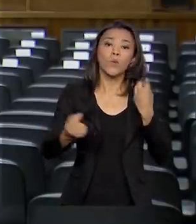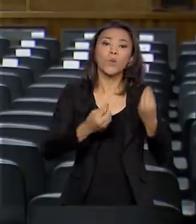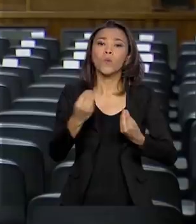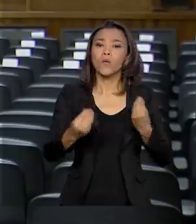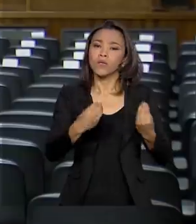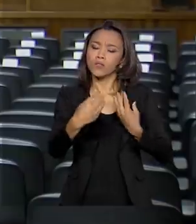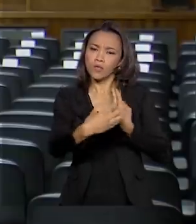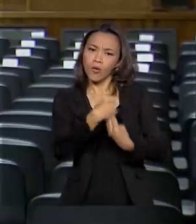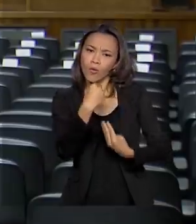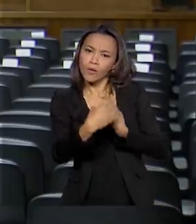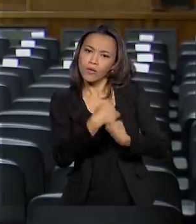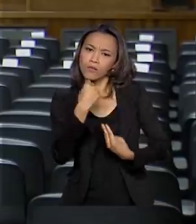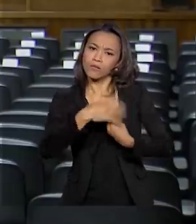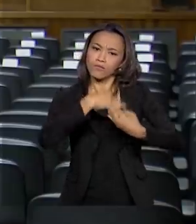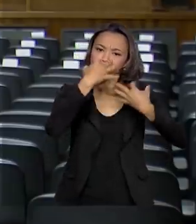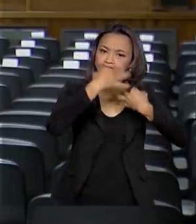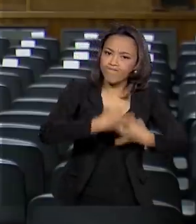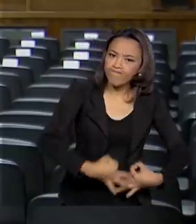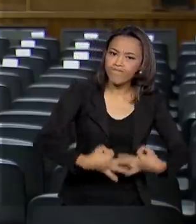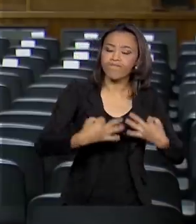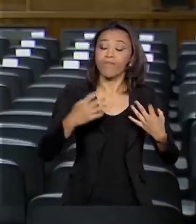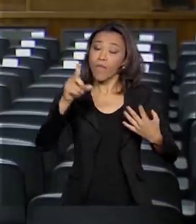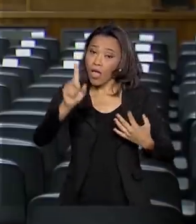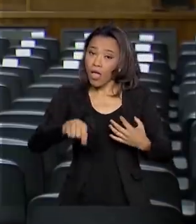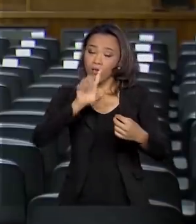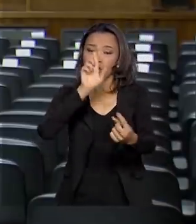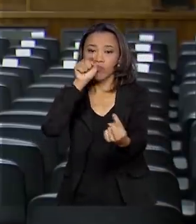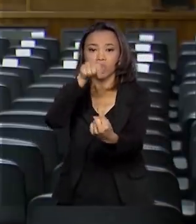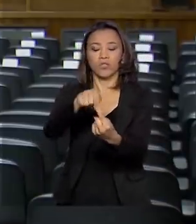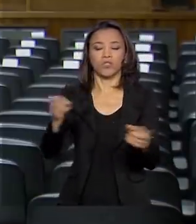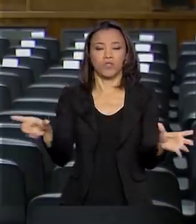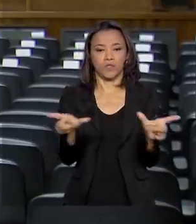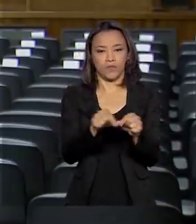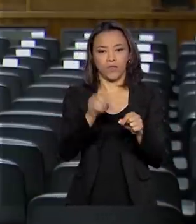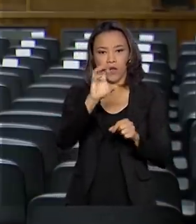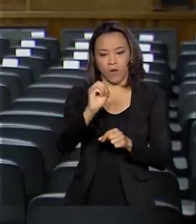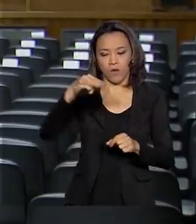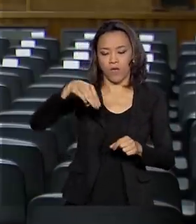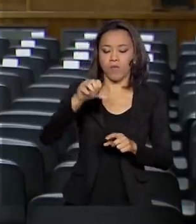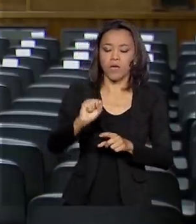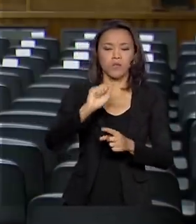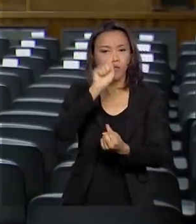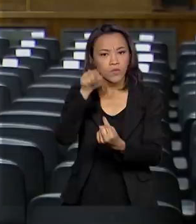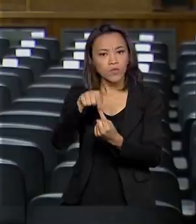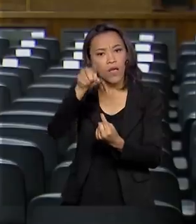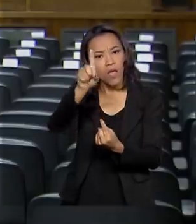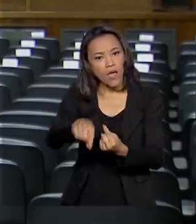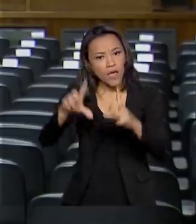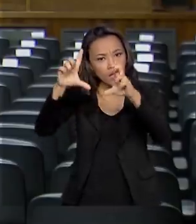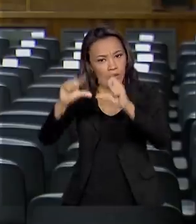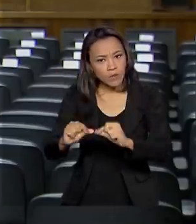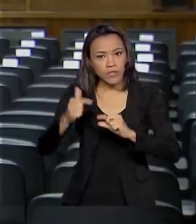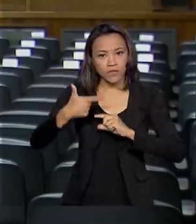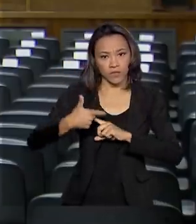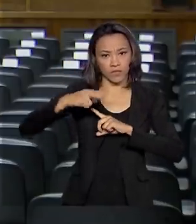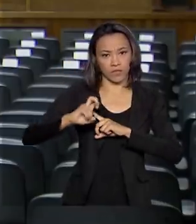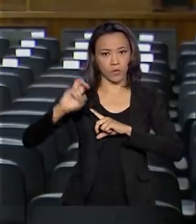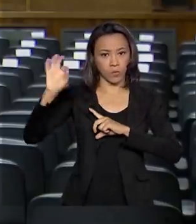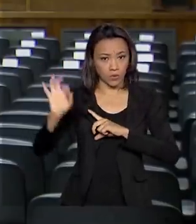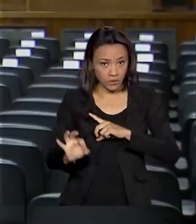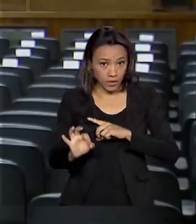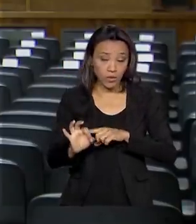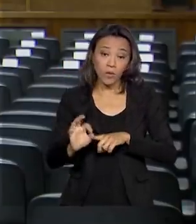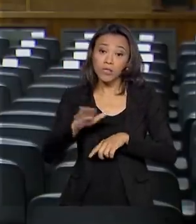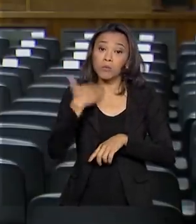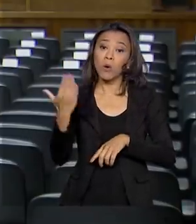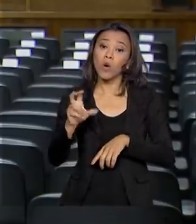adequadas. E é o que pretende a Organização Mundial da Saúde, que tem como meta reduzir em 25% os